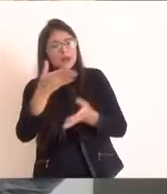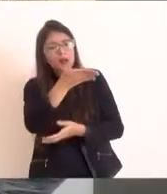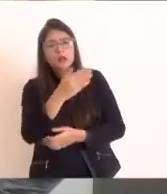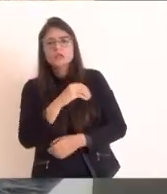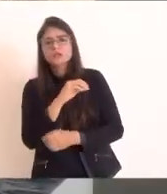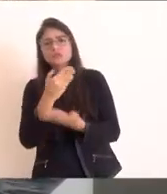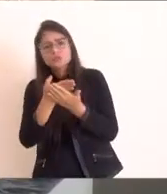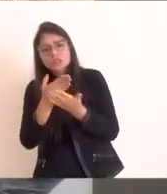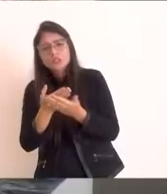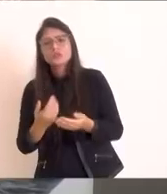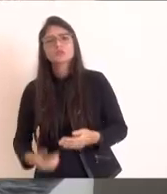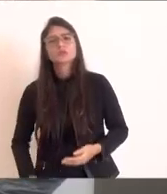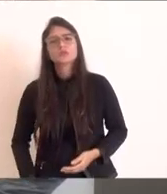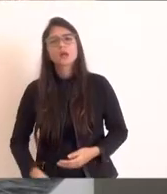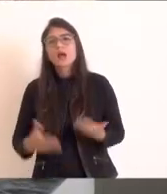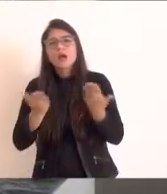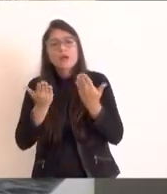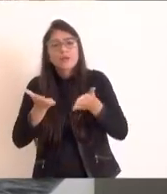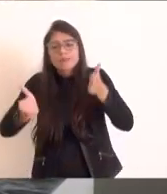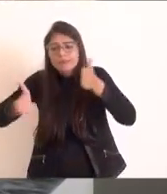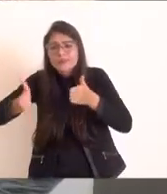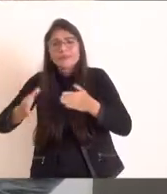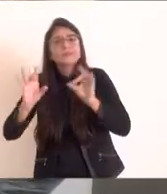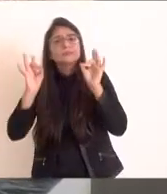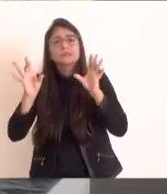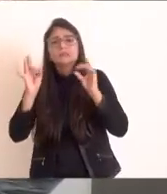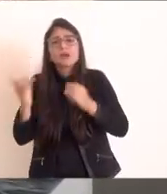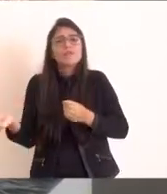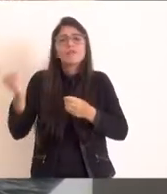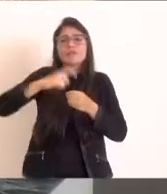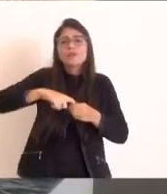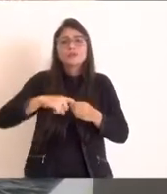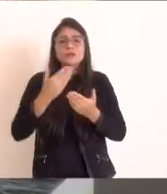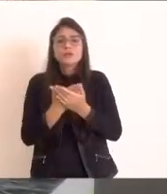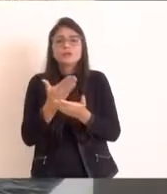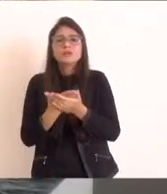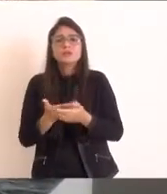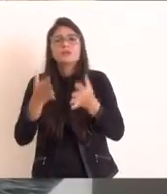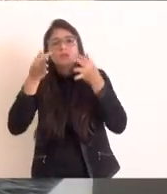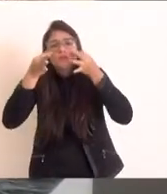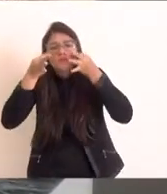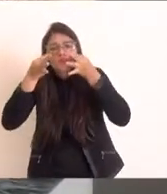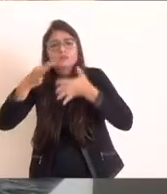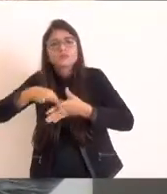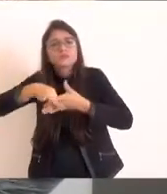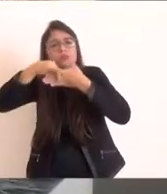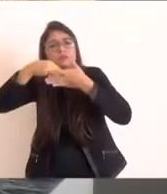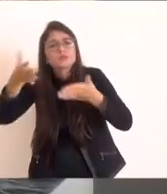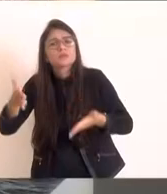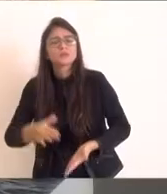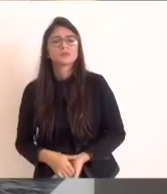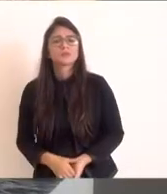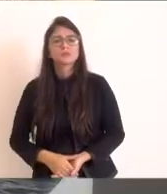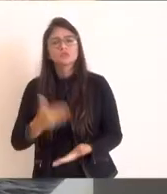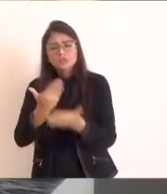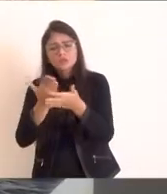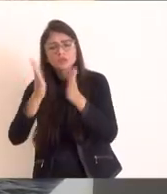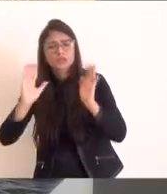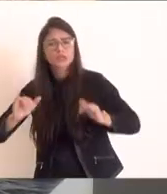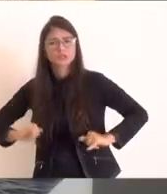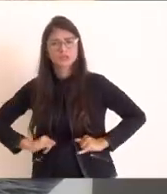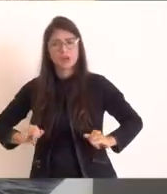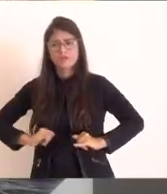especial, que é o retorno da volta às aulas presenciais. Nossos estudantes já sofreram muito ao longo de todo esse período